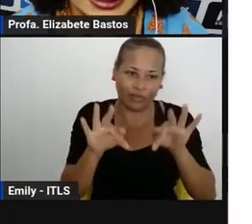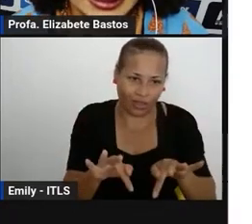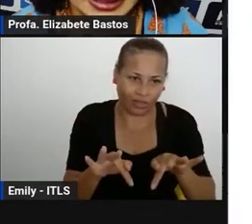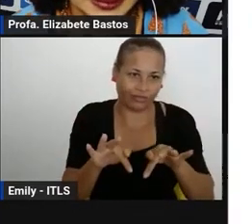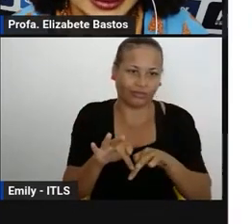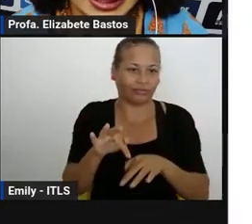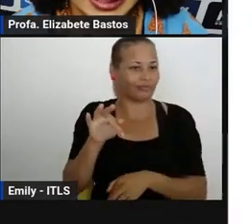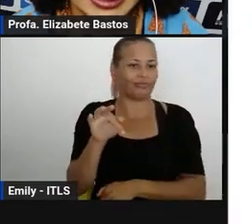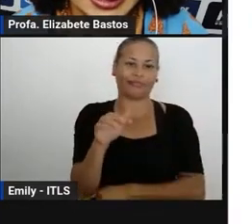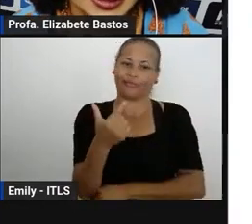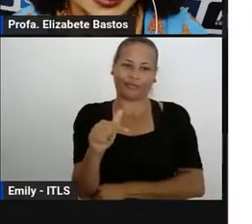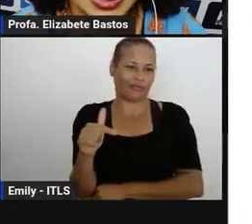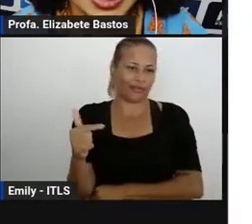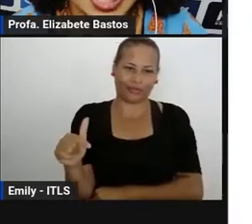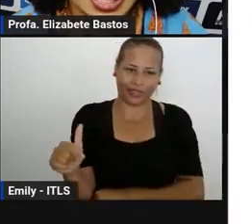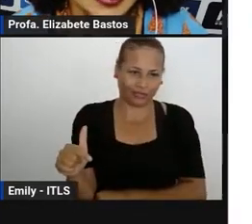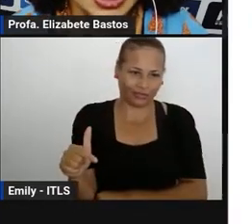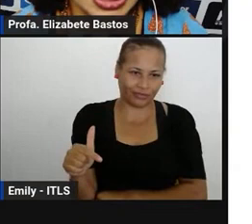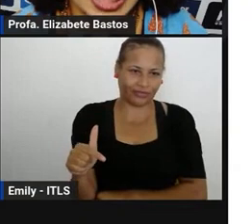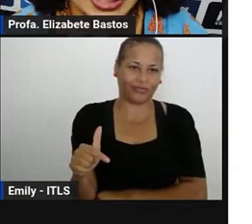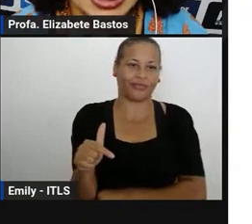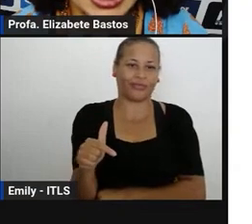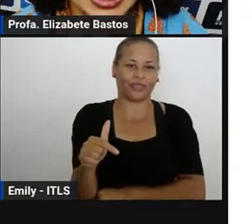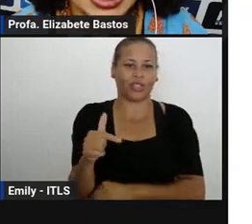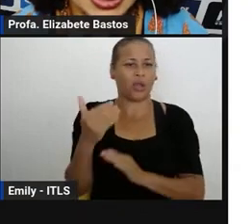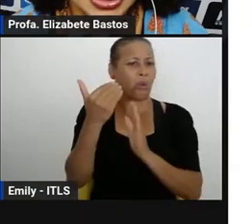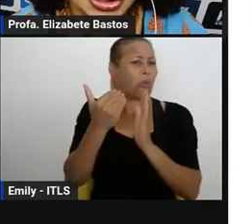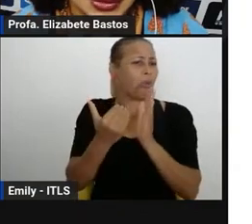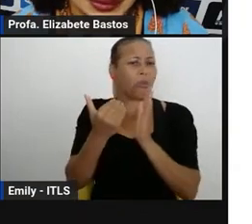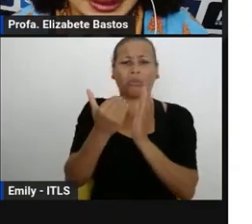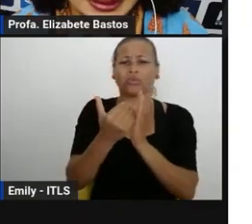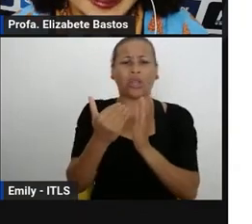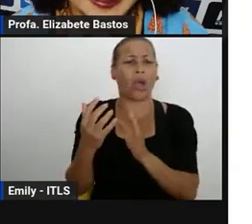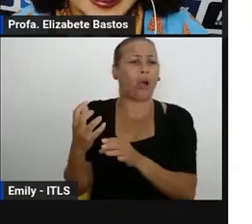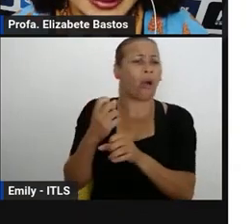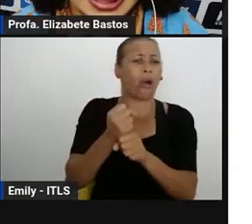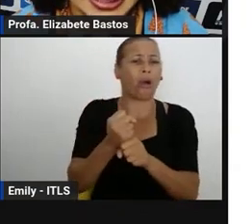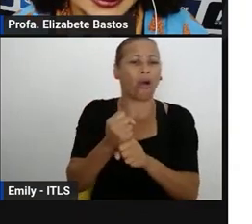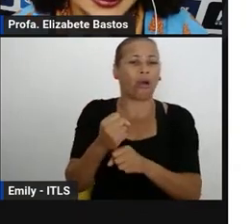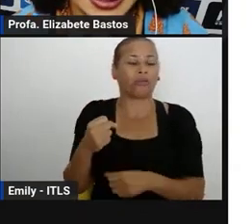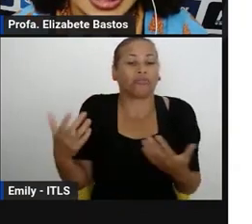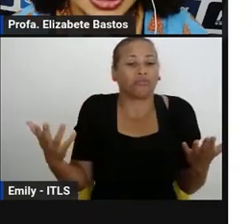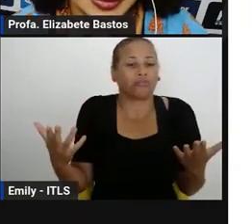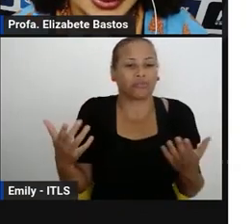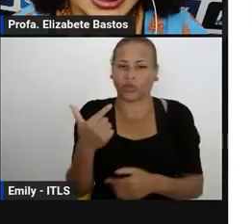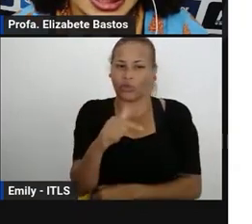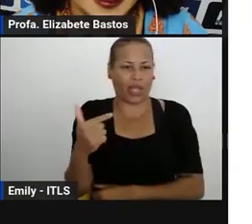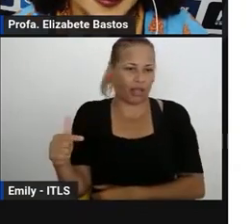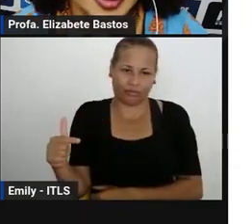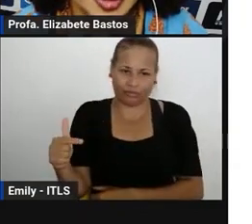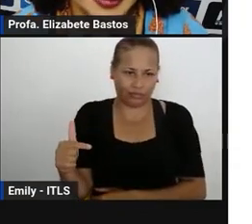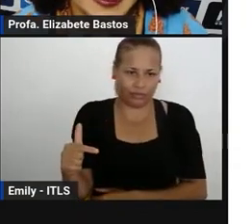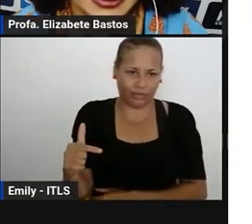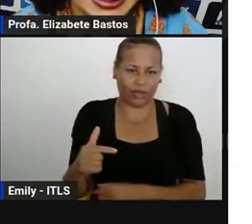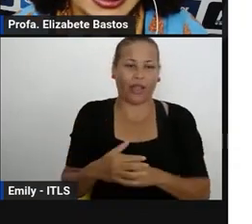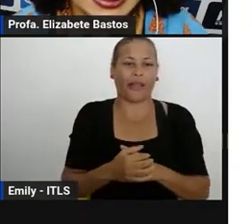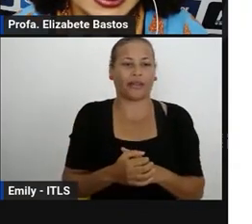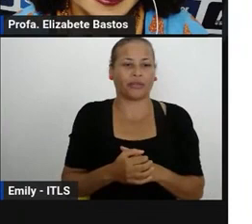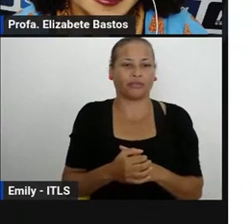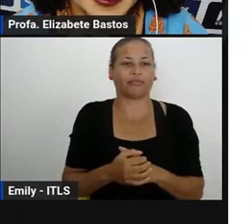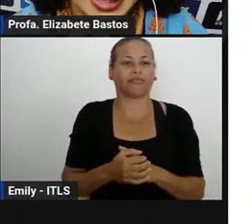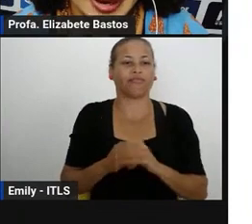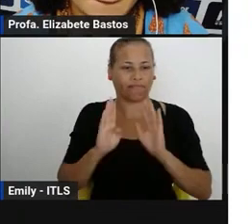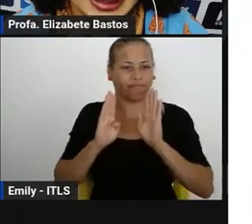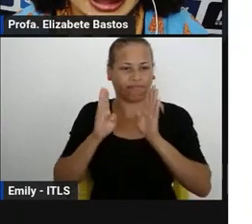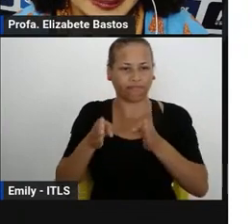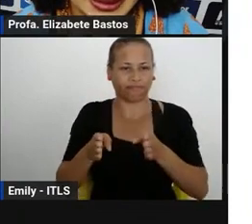alteração em relação à quantidade de horas, certo? A distribuição permanece